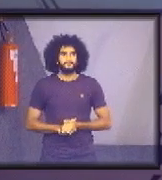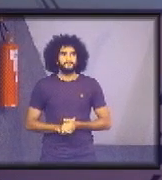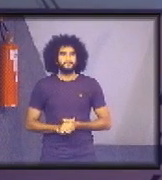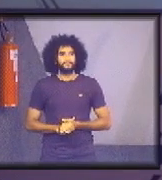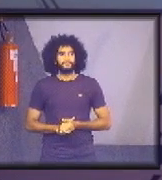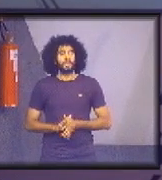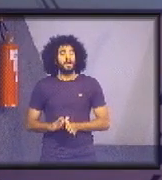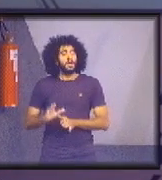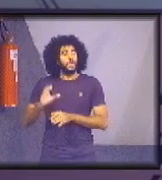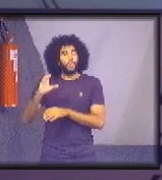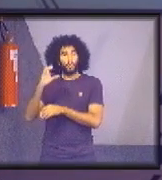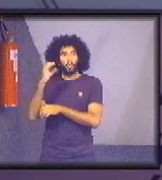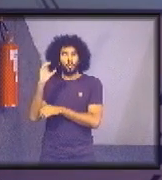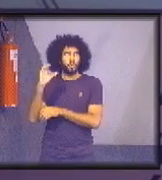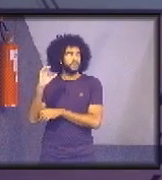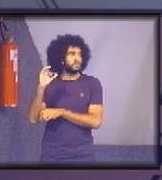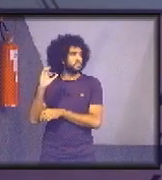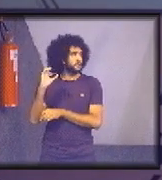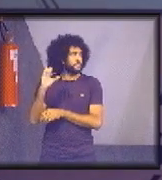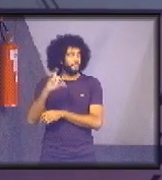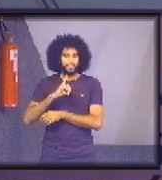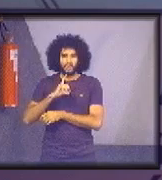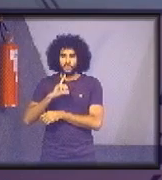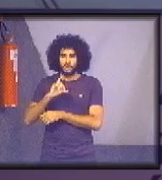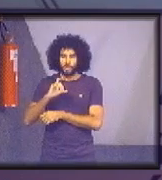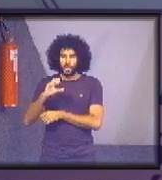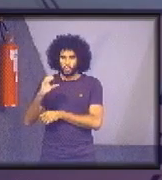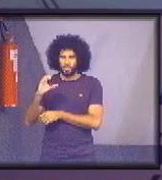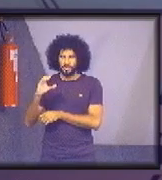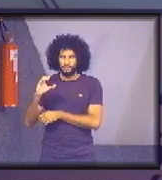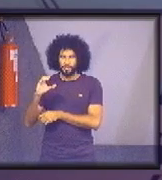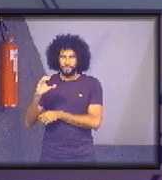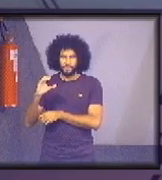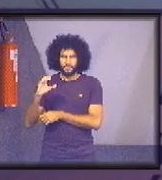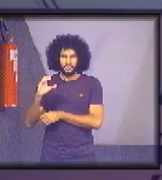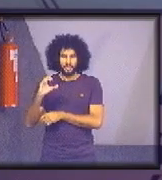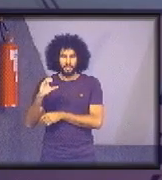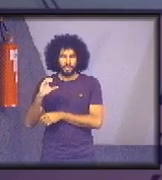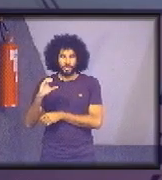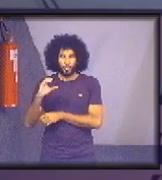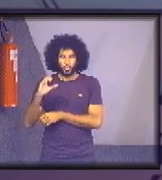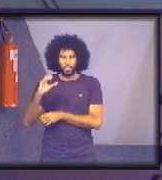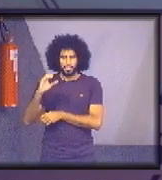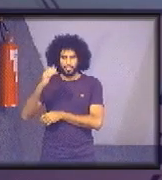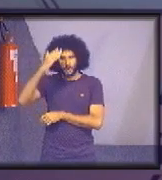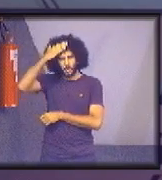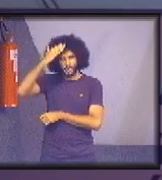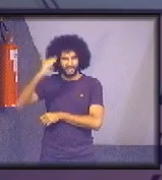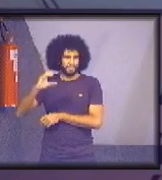Curitiba foi a equipe do tribunal capitaneada pelo desembargador Oyama na época.